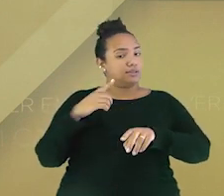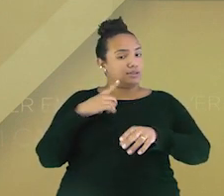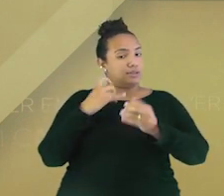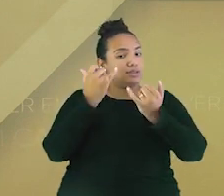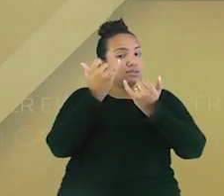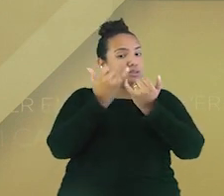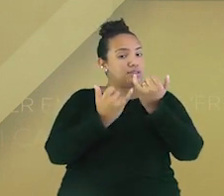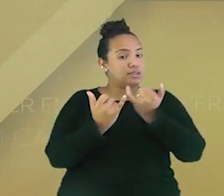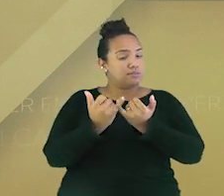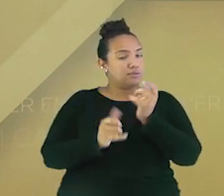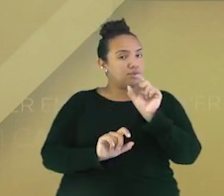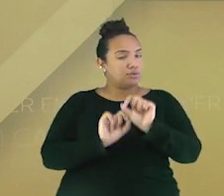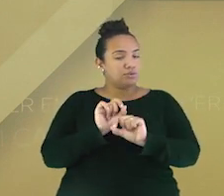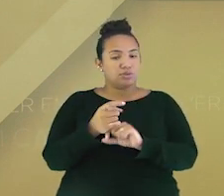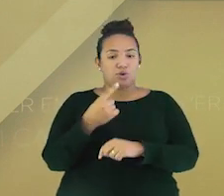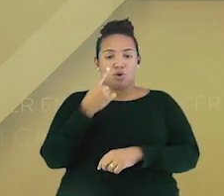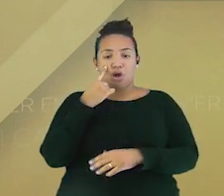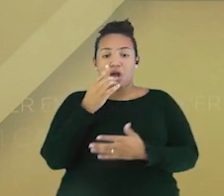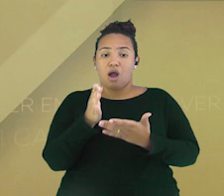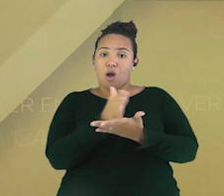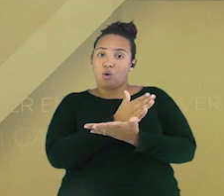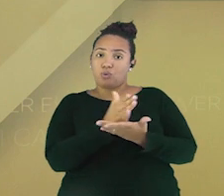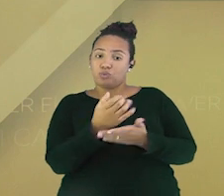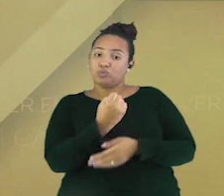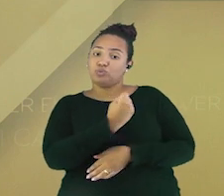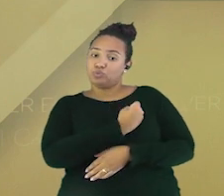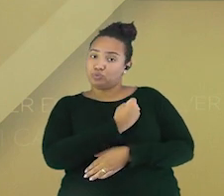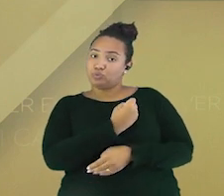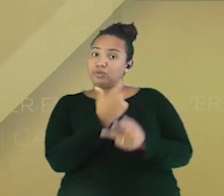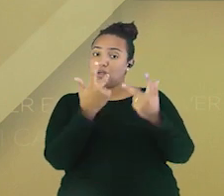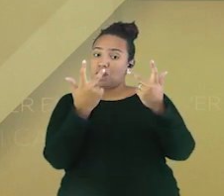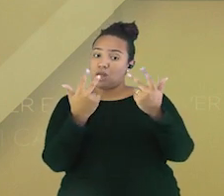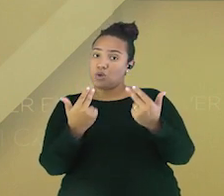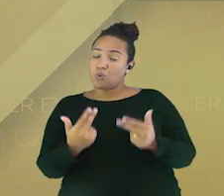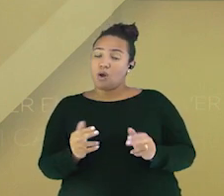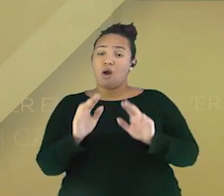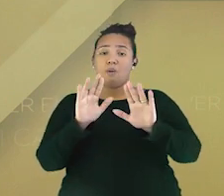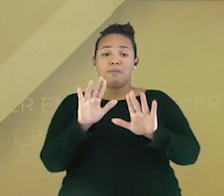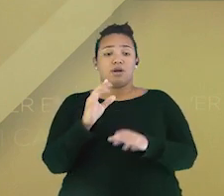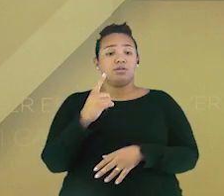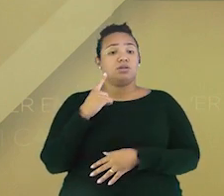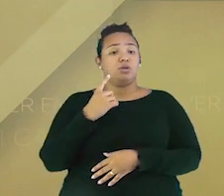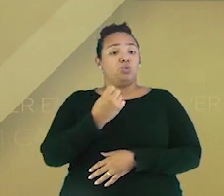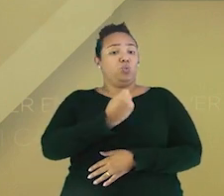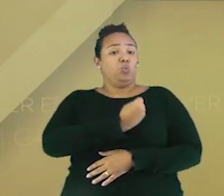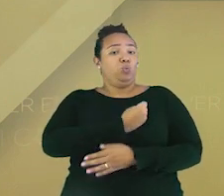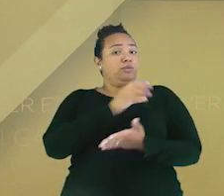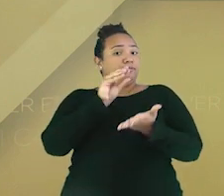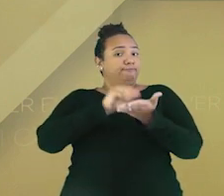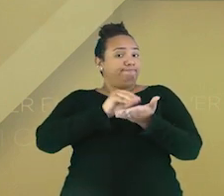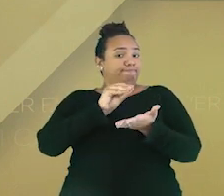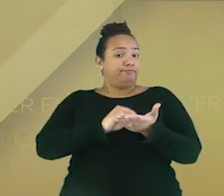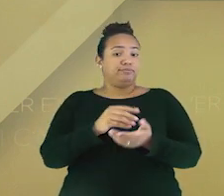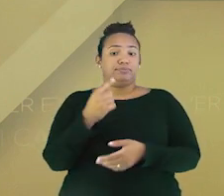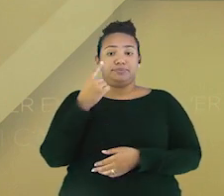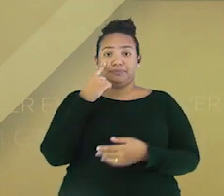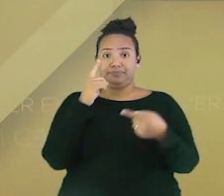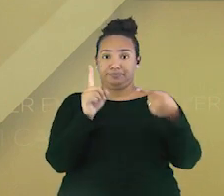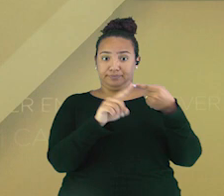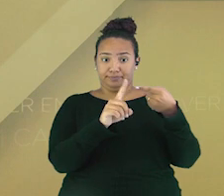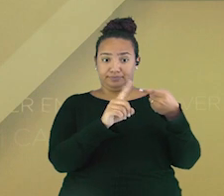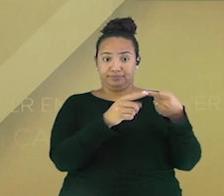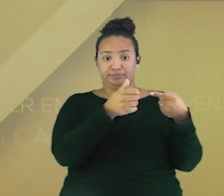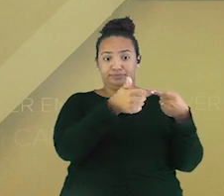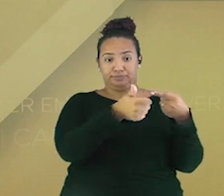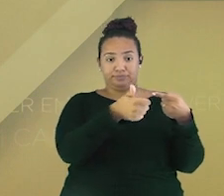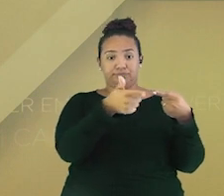Tem alguns números que se repetem, mas tem outros números que estão faltando. Nós temos aqui na primeira sequência o 1,